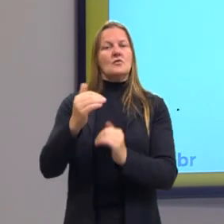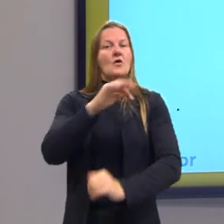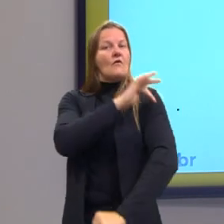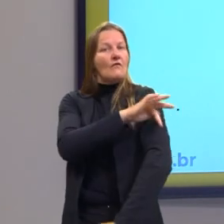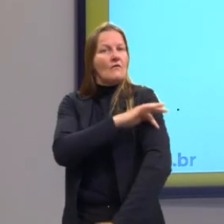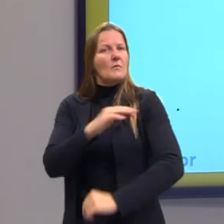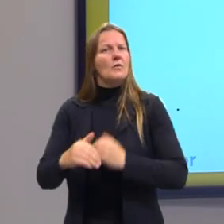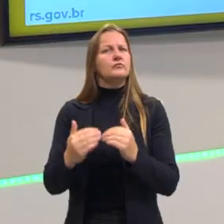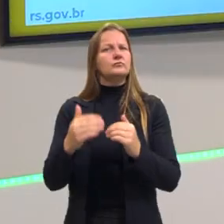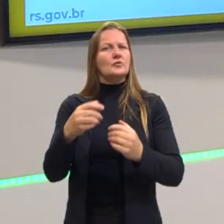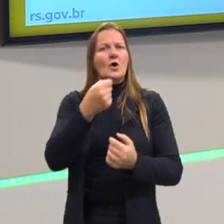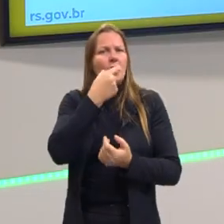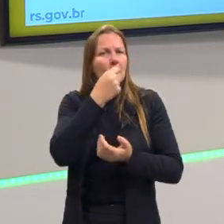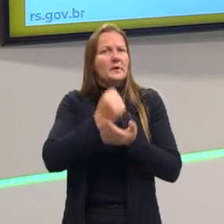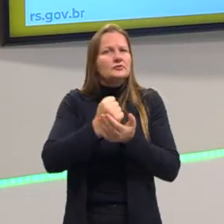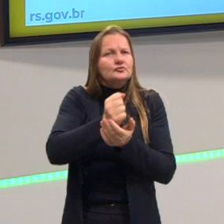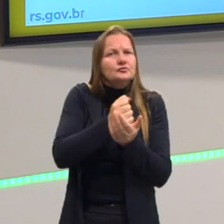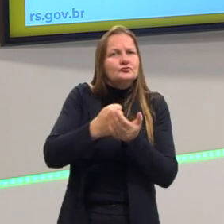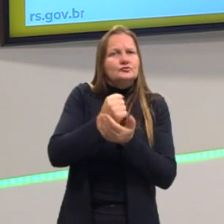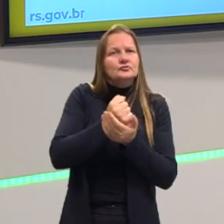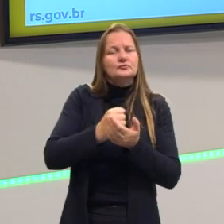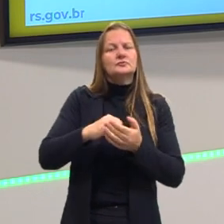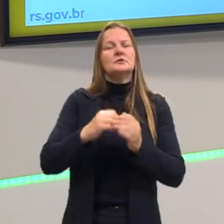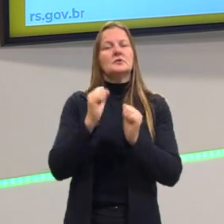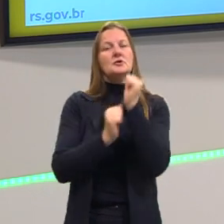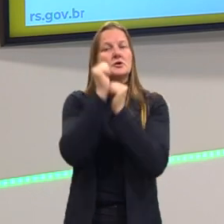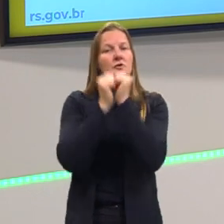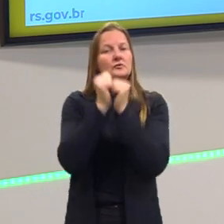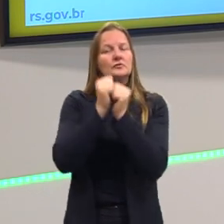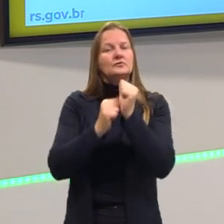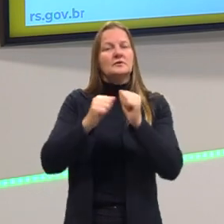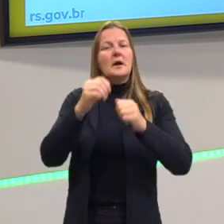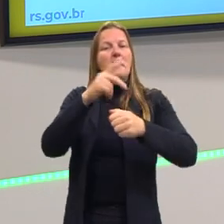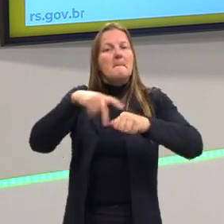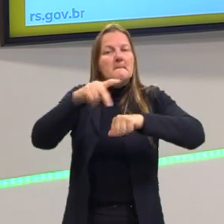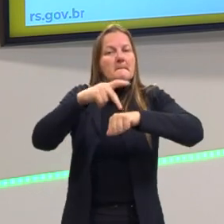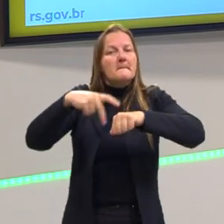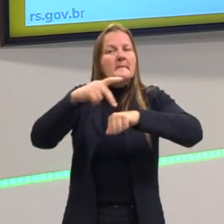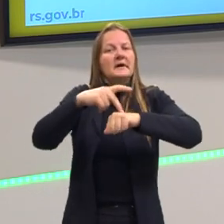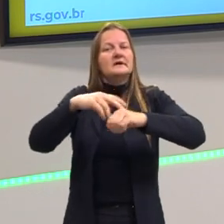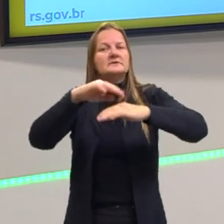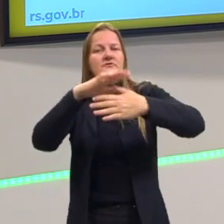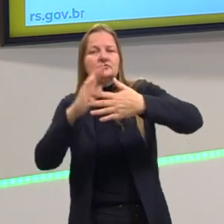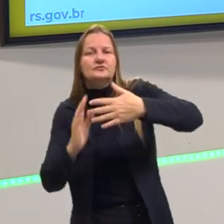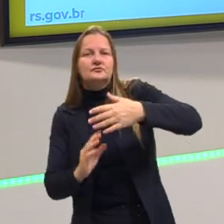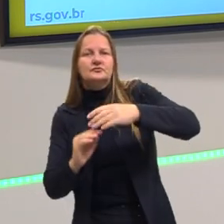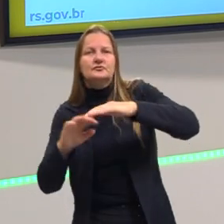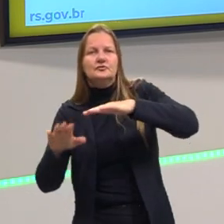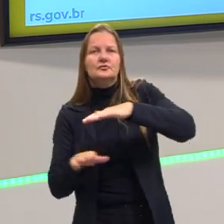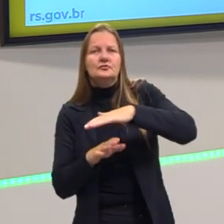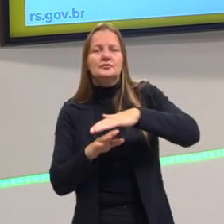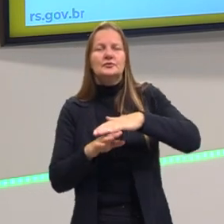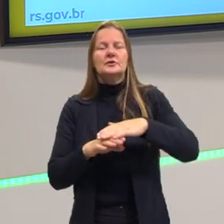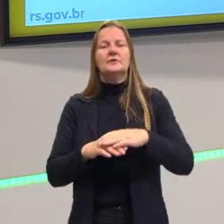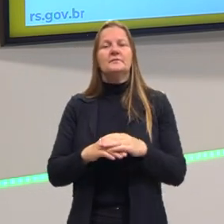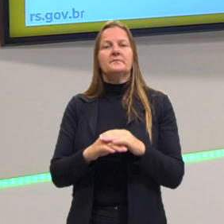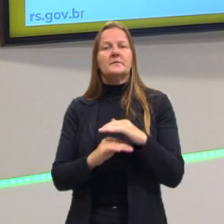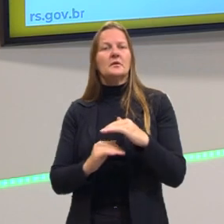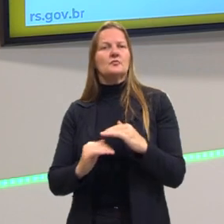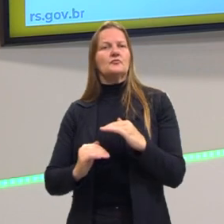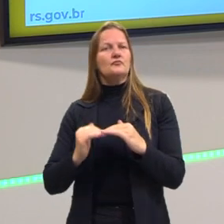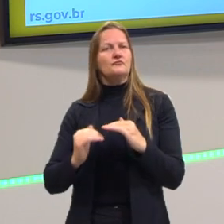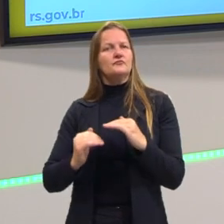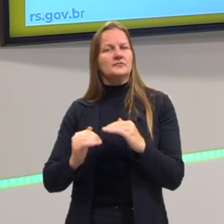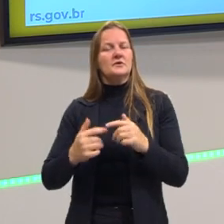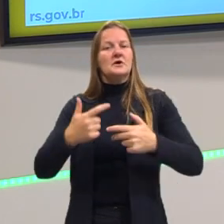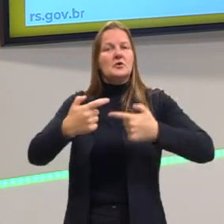irão impulsionar a indústria dos países periféricos e também o processo. Durante as guerras, os países envolvidos com